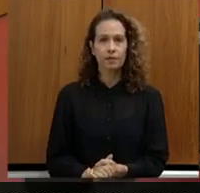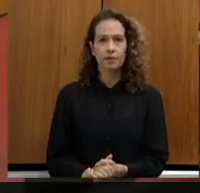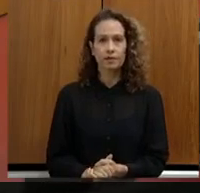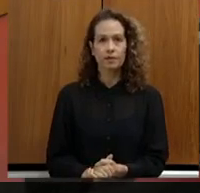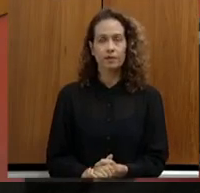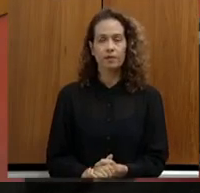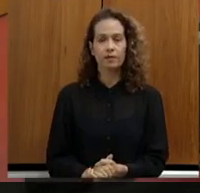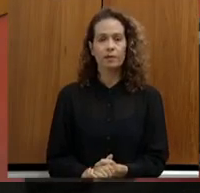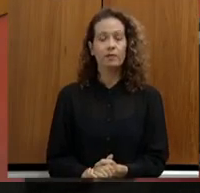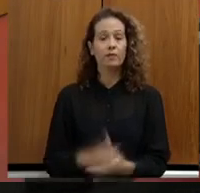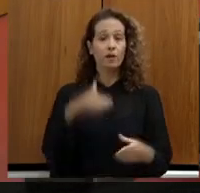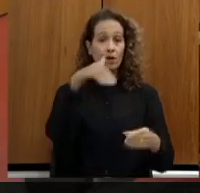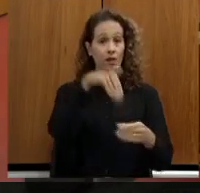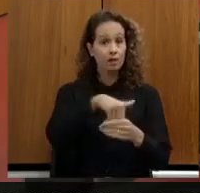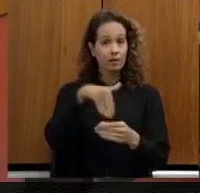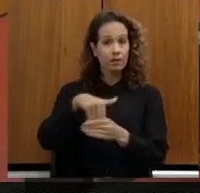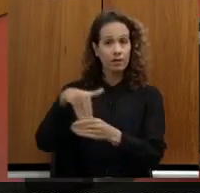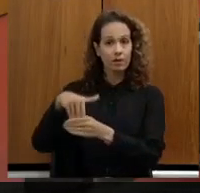Em votação